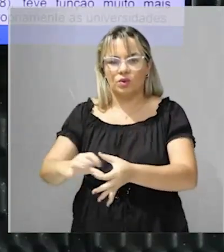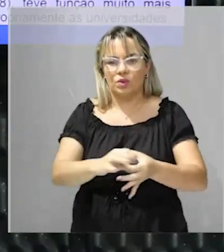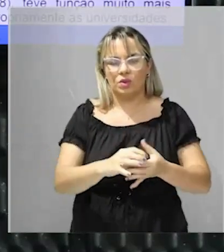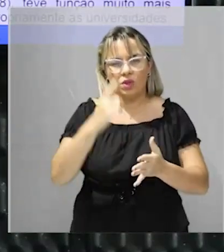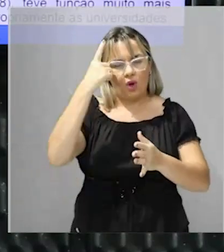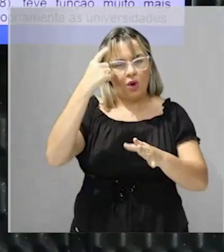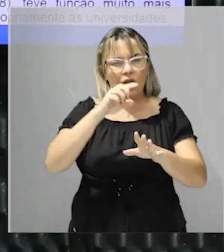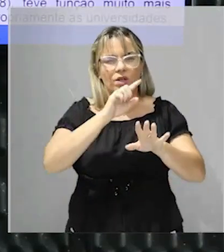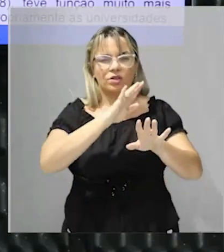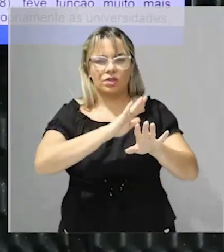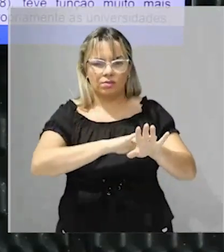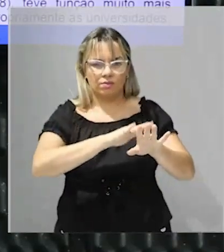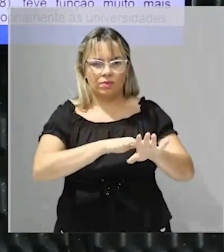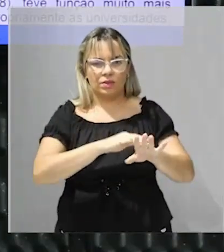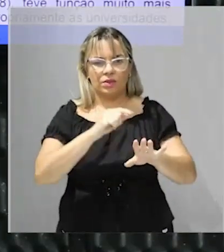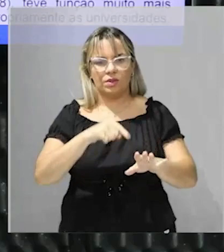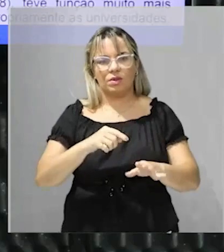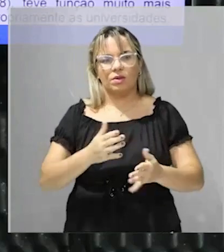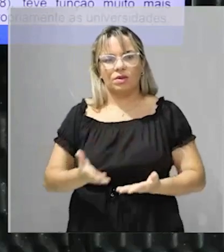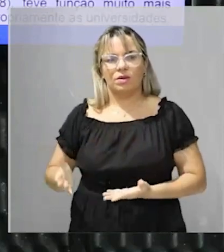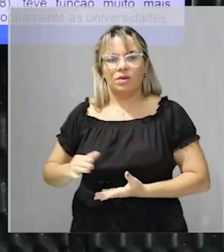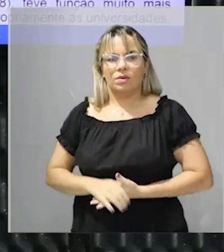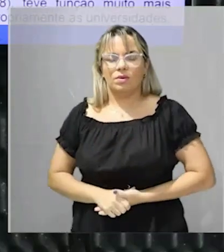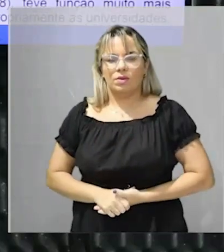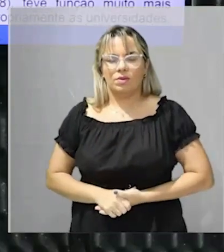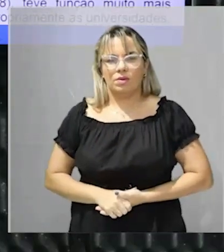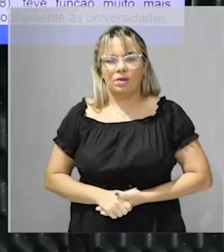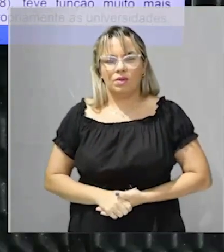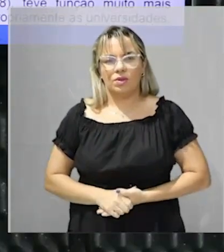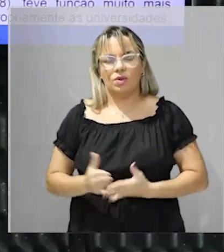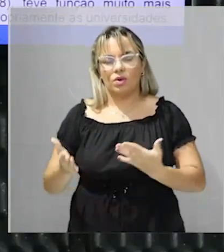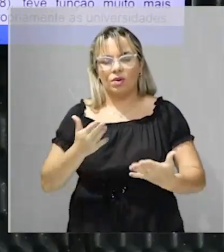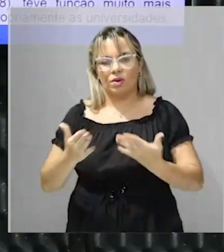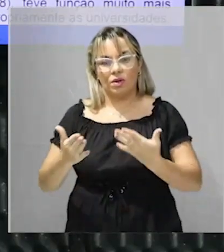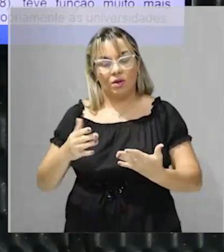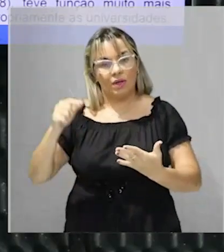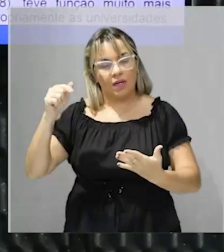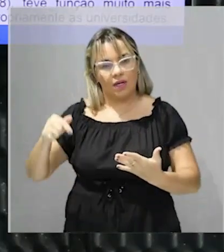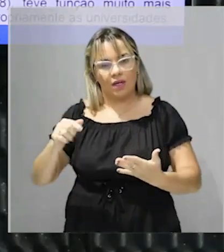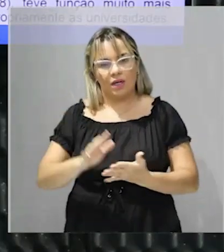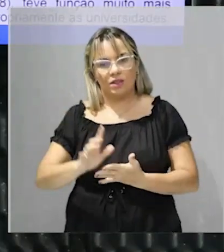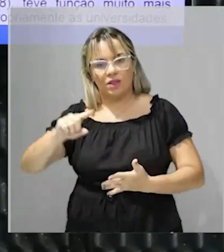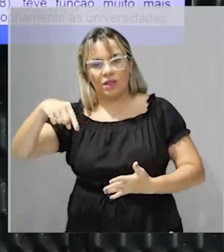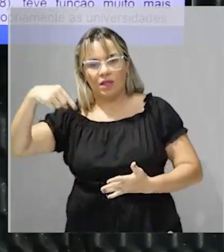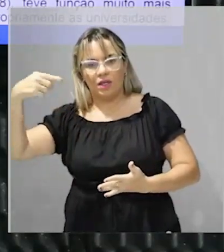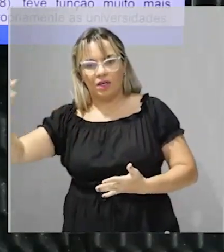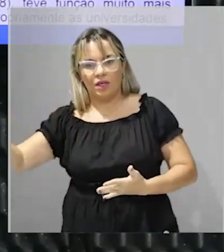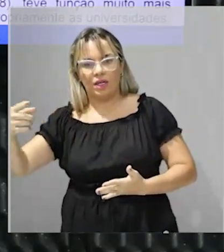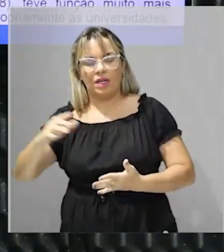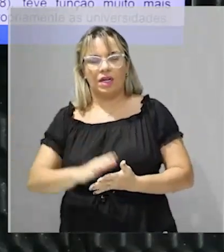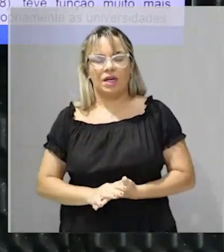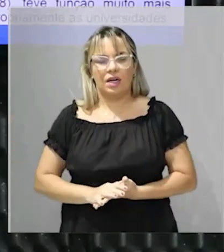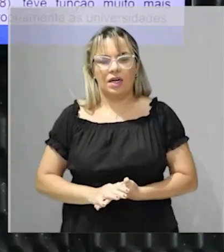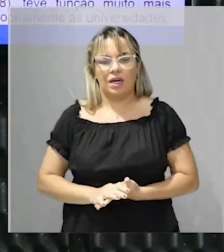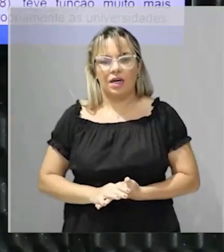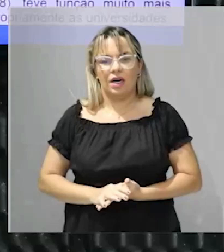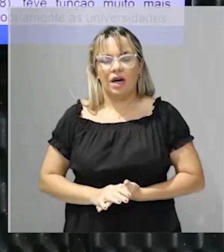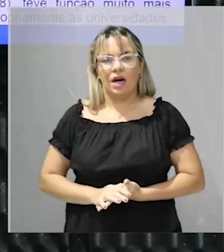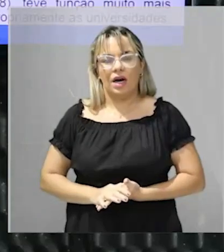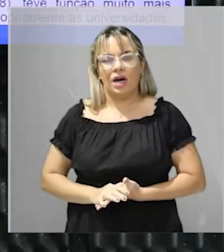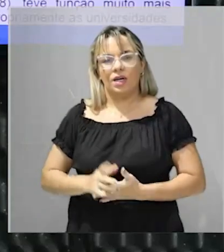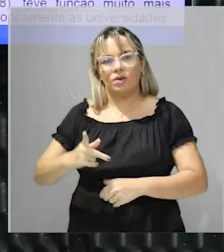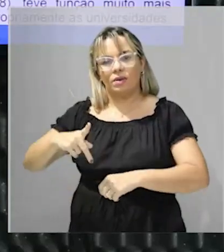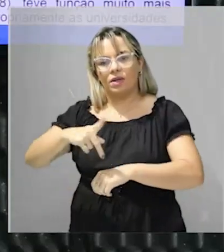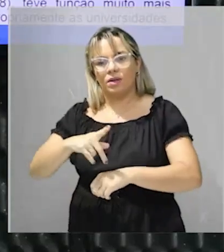ideológica, uma parte significativa da sociedade, que já na América Espanhola você não tem. Isso é o olhar do